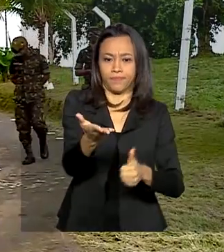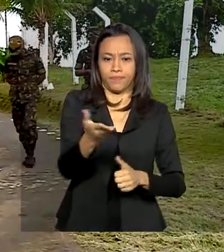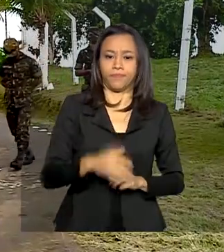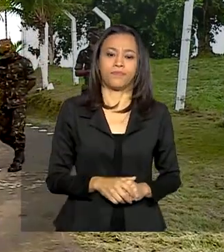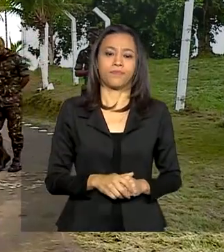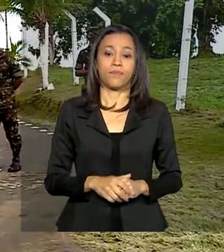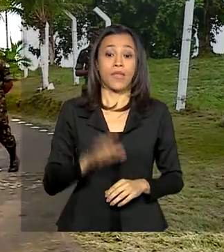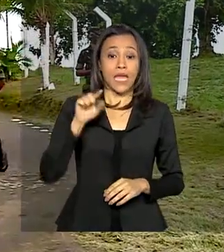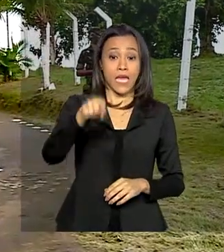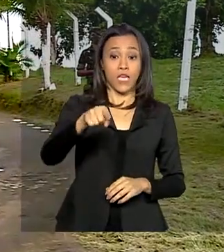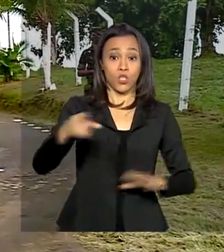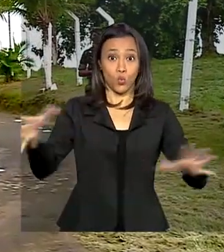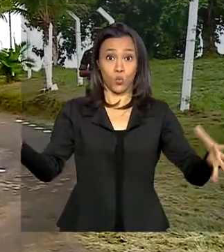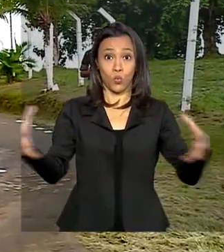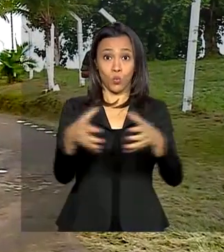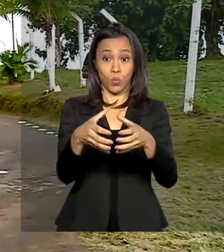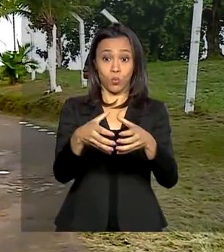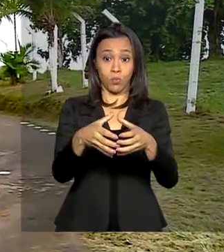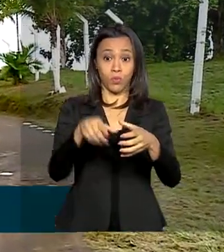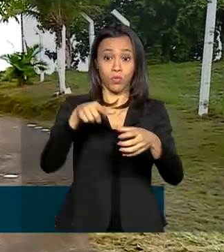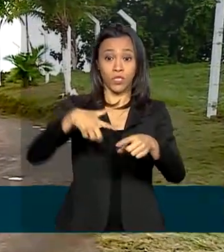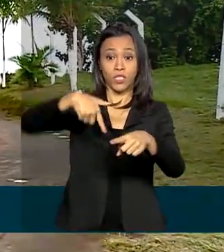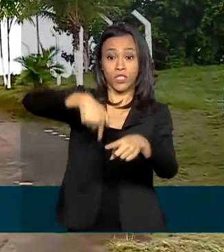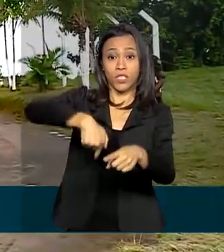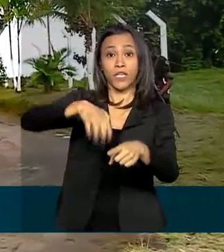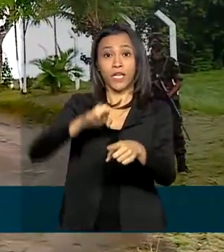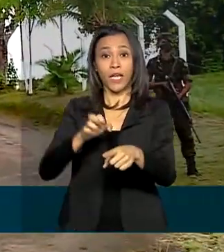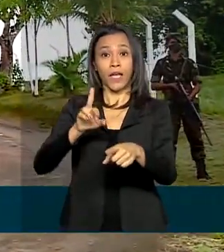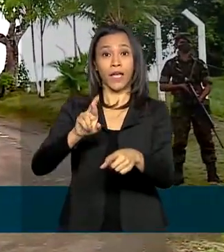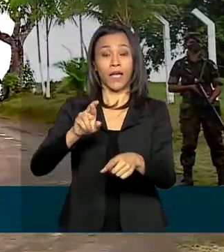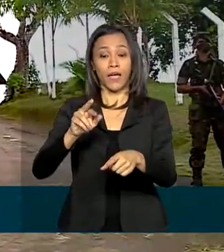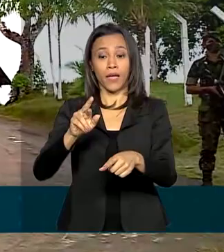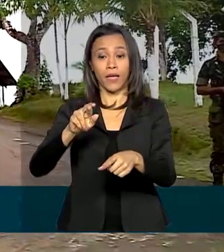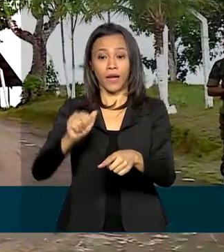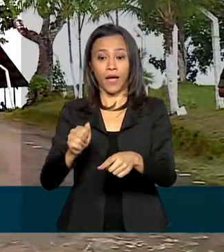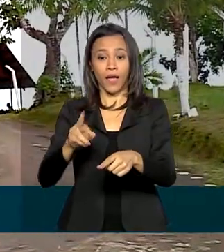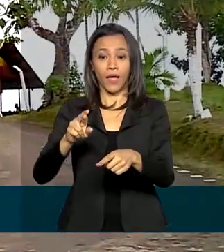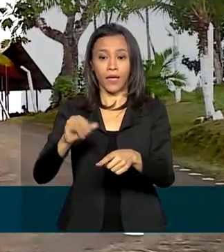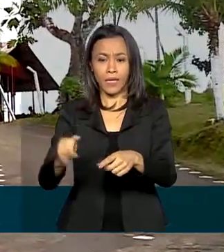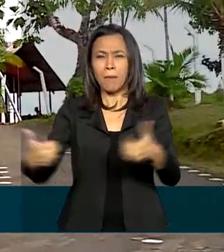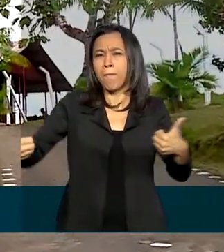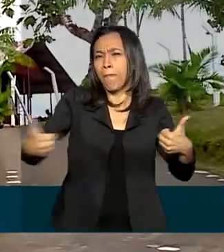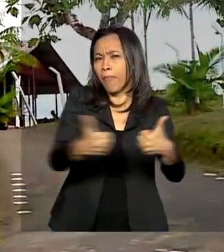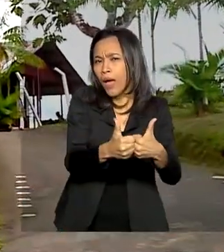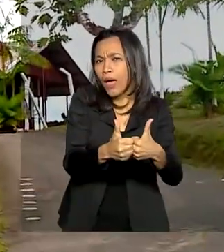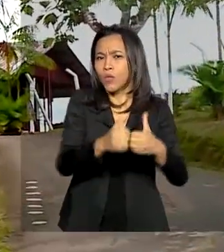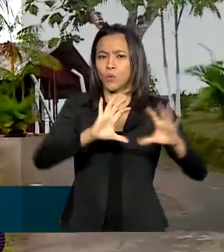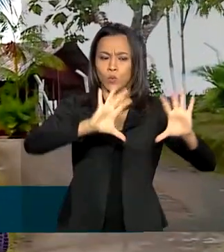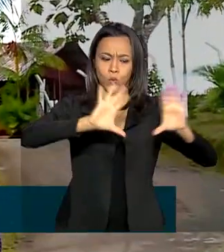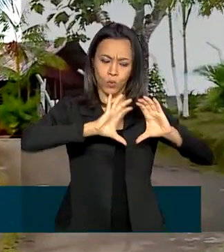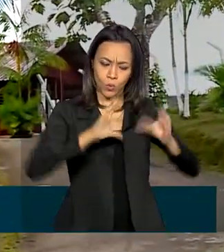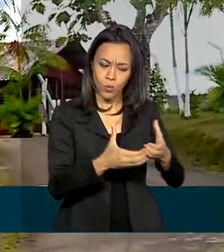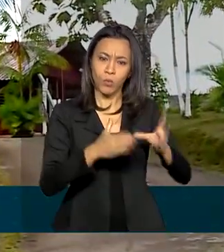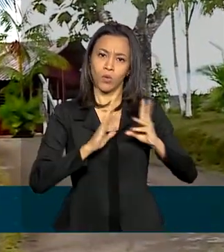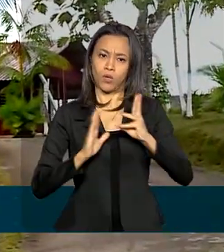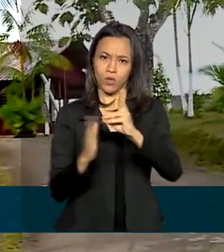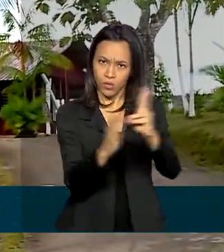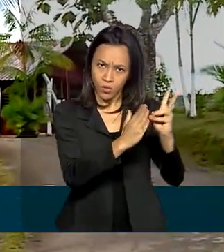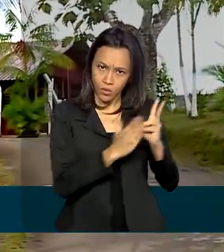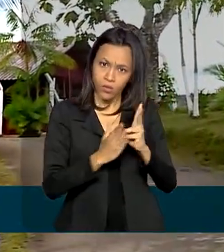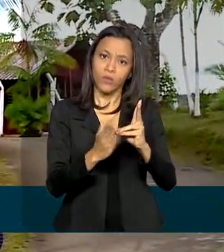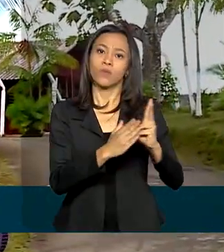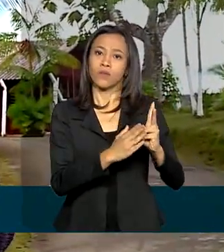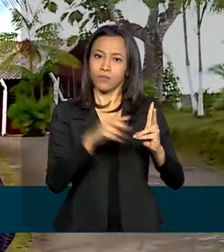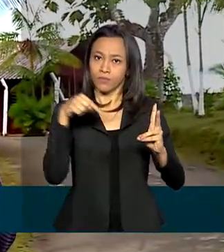Este é o pelotão de fronteira de Querari, que fica muito próximo de uma comunidade indígena que abriga 250 indígenas da